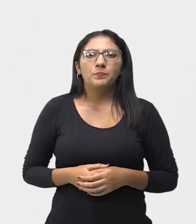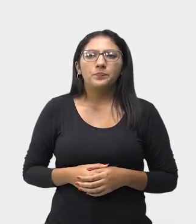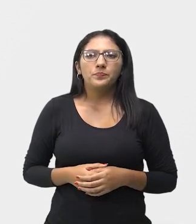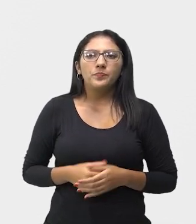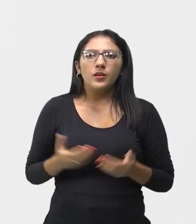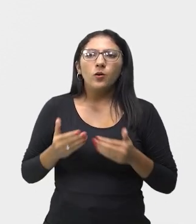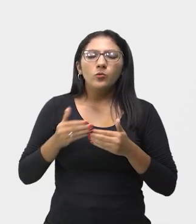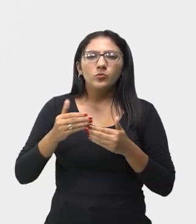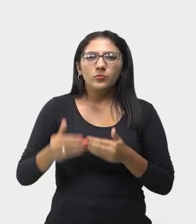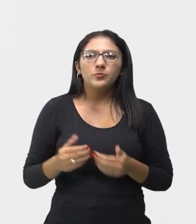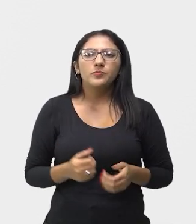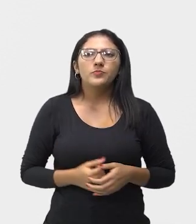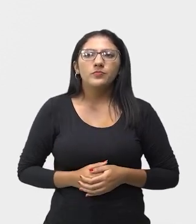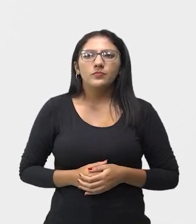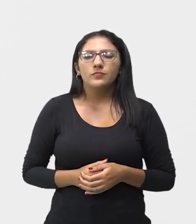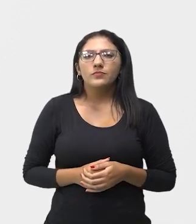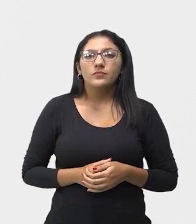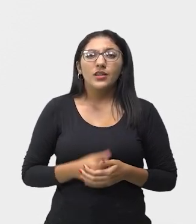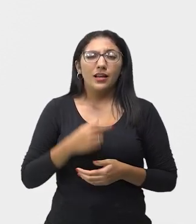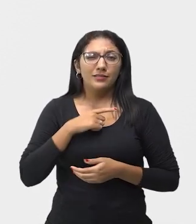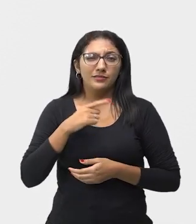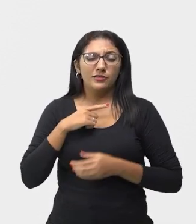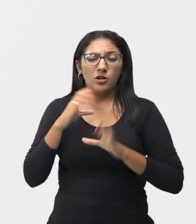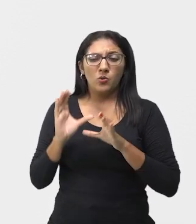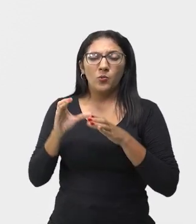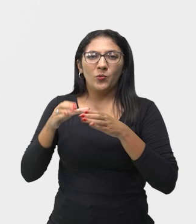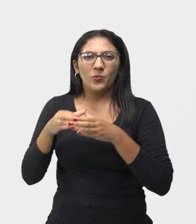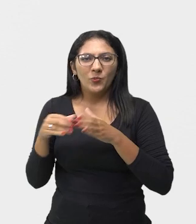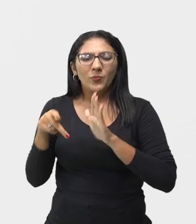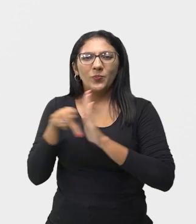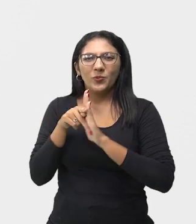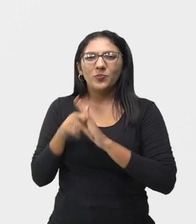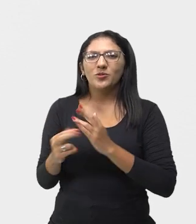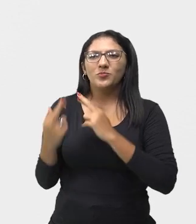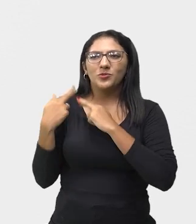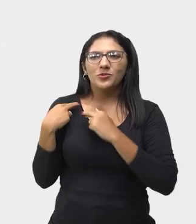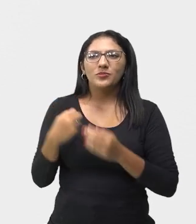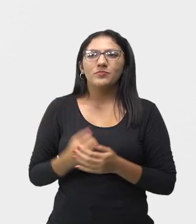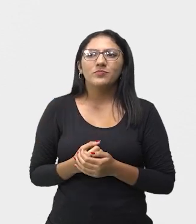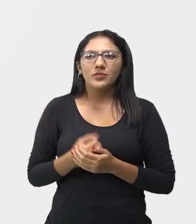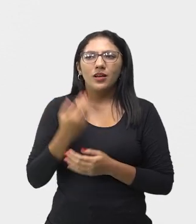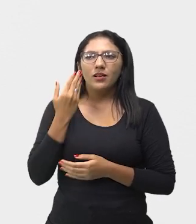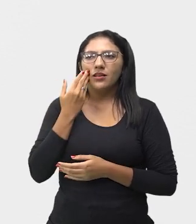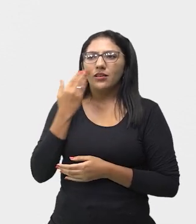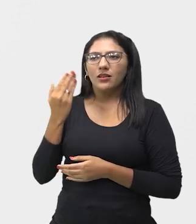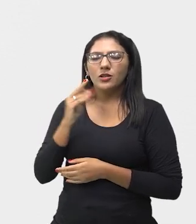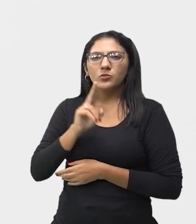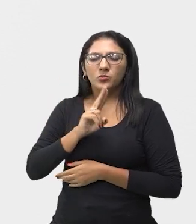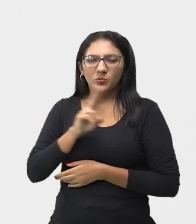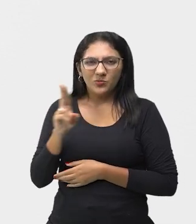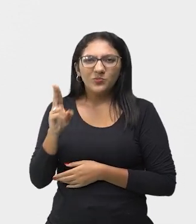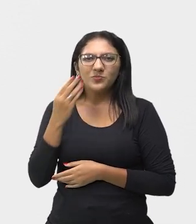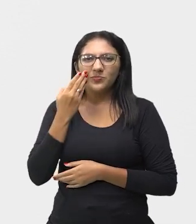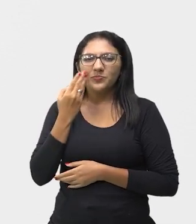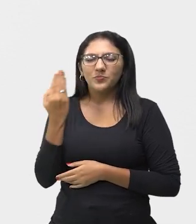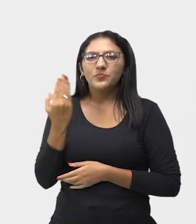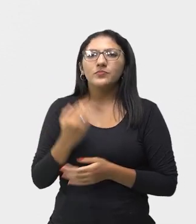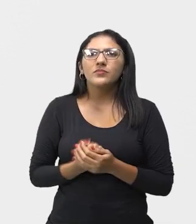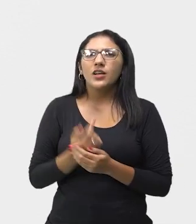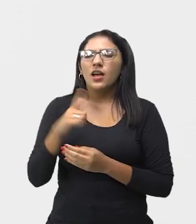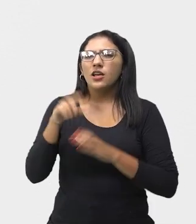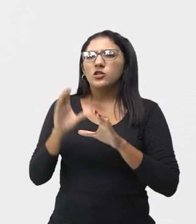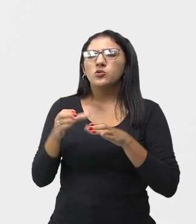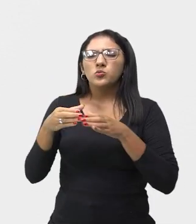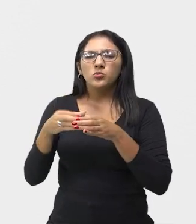dando continuidade, existe um grupo de teatro chamado Jogando no Quintal. O grupo Jogando no